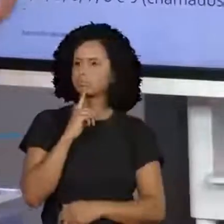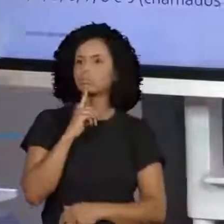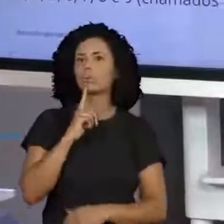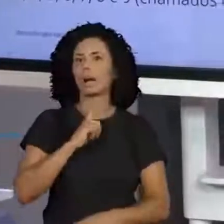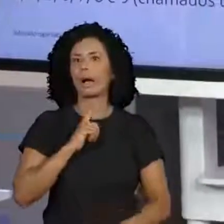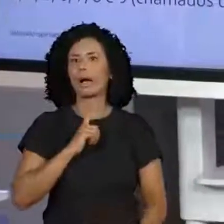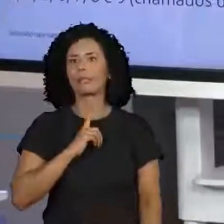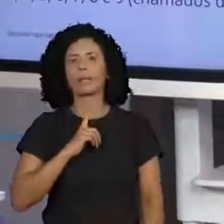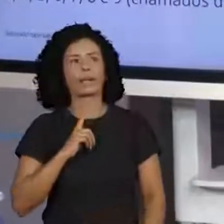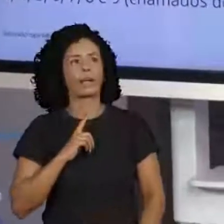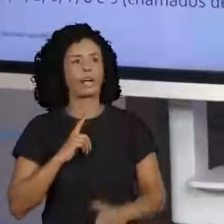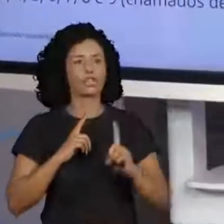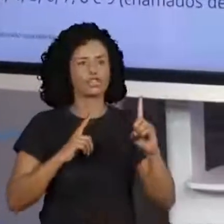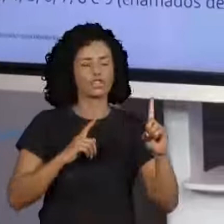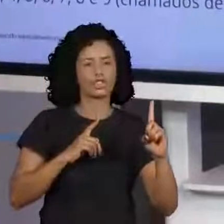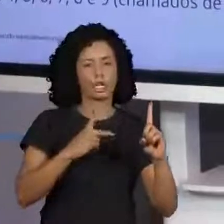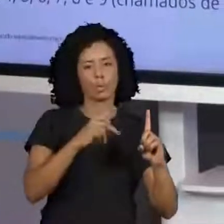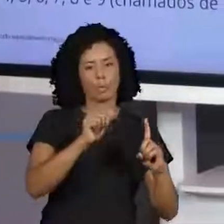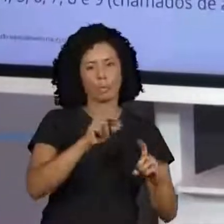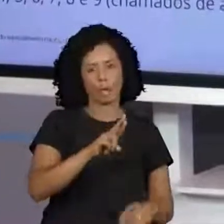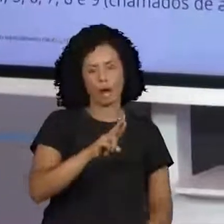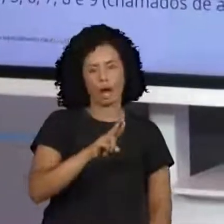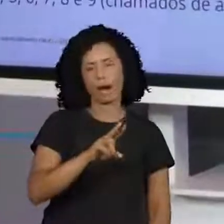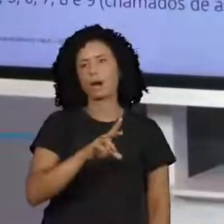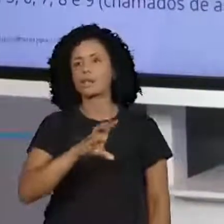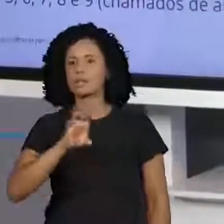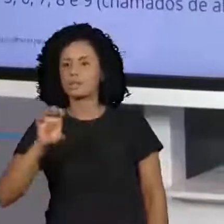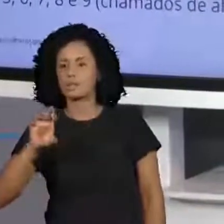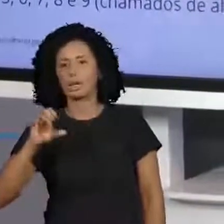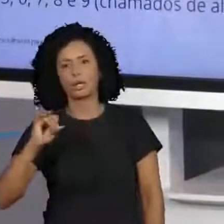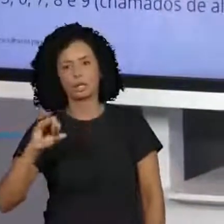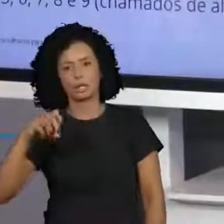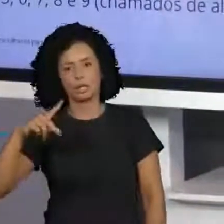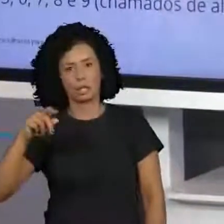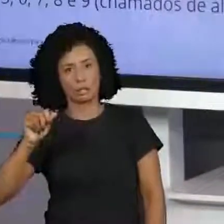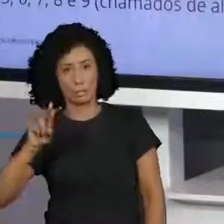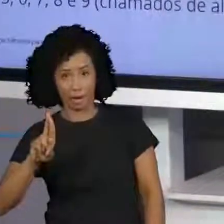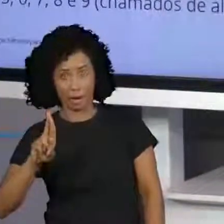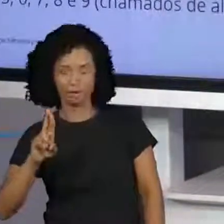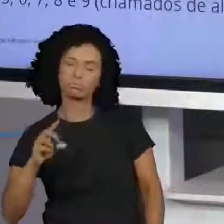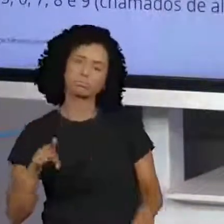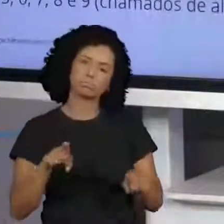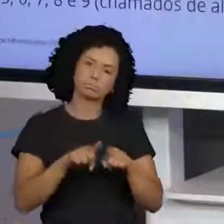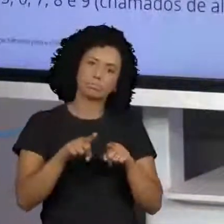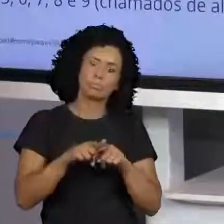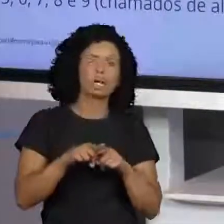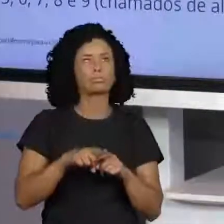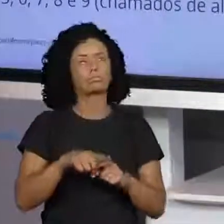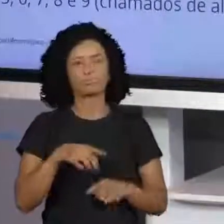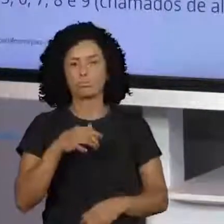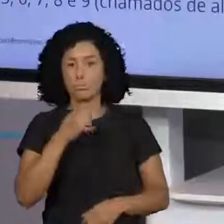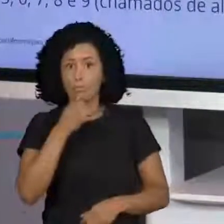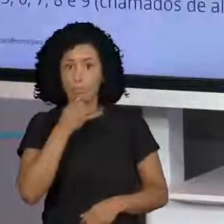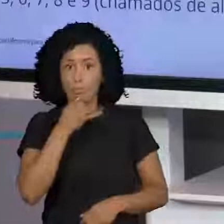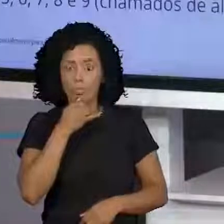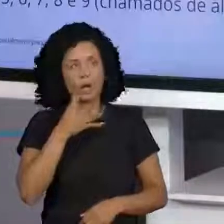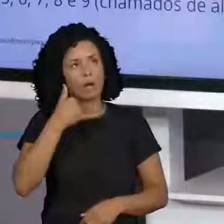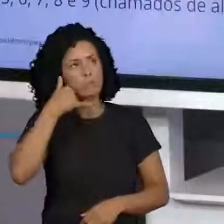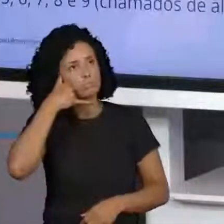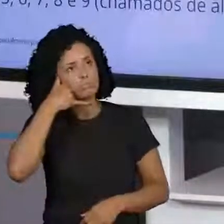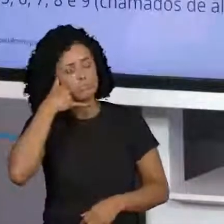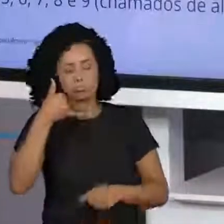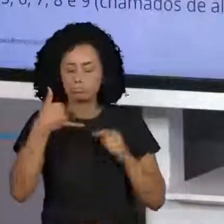lado esquerdo é ímpar. A gente usa os números para fazer uma ligação, a gente usa os números para fazer uma